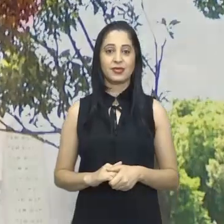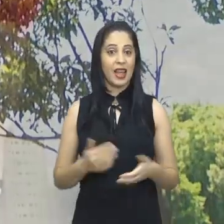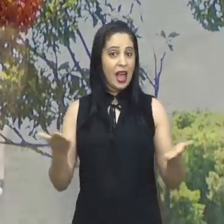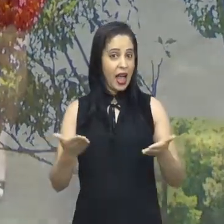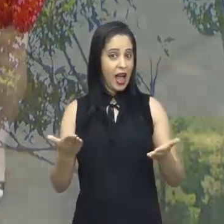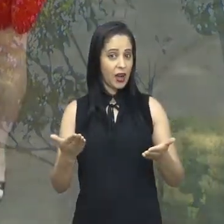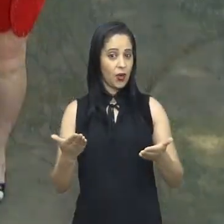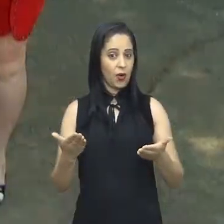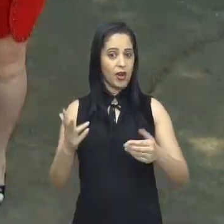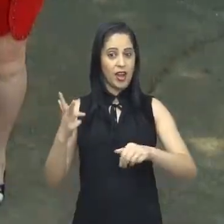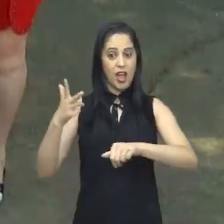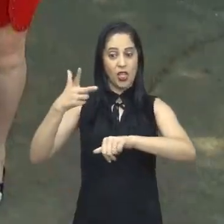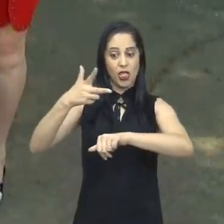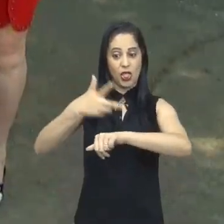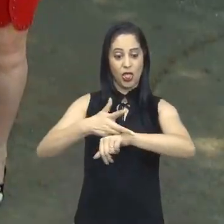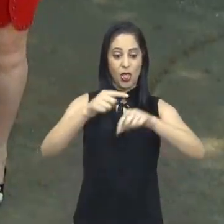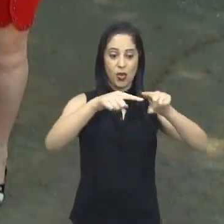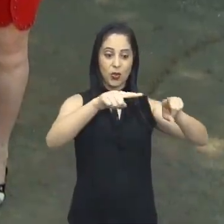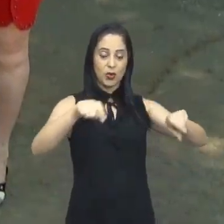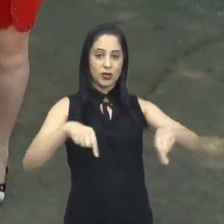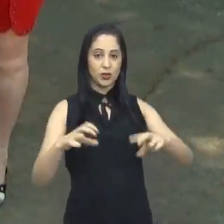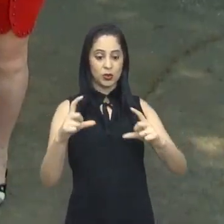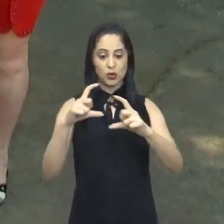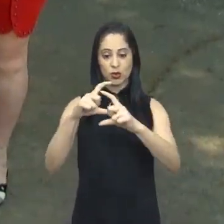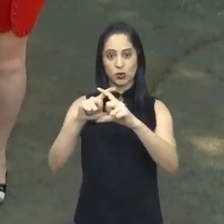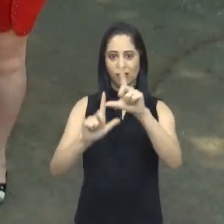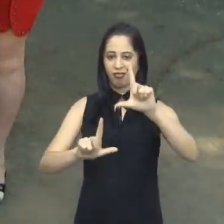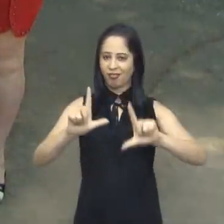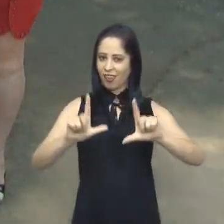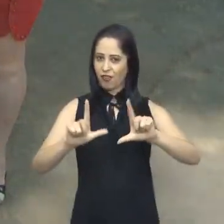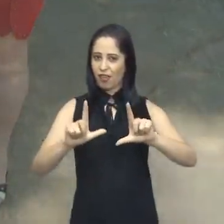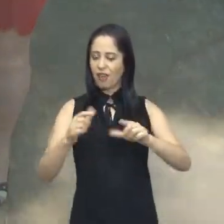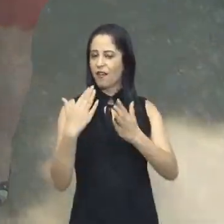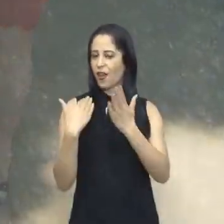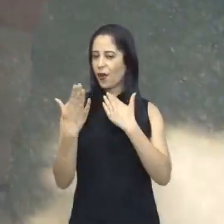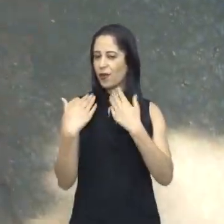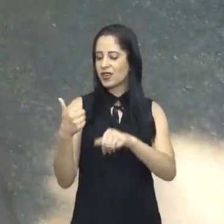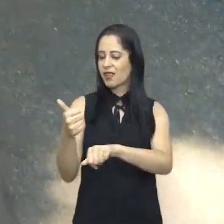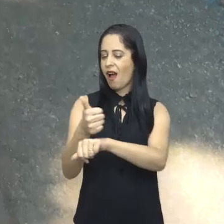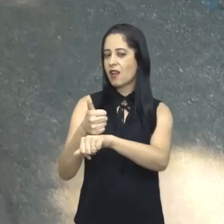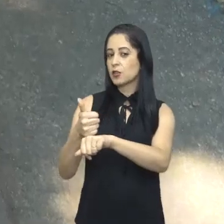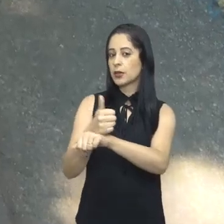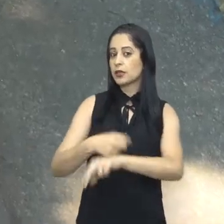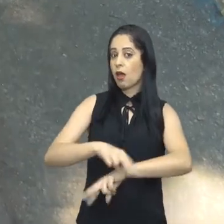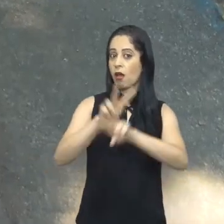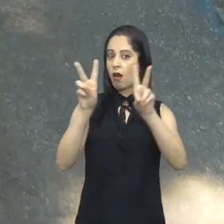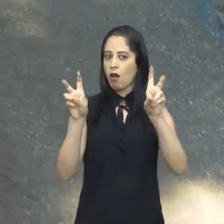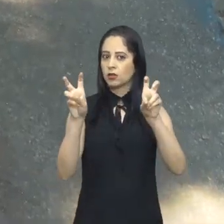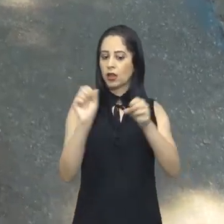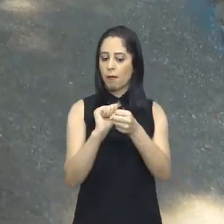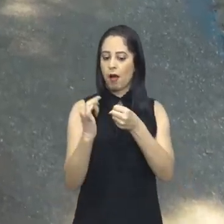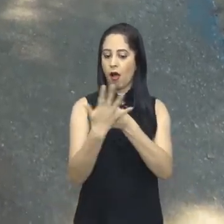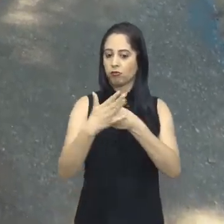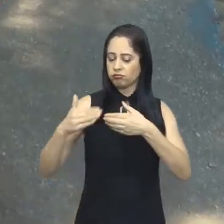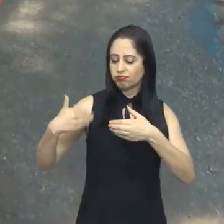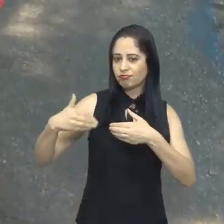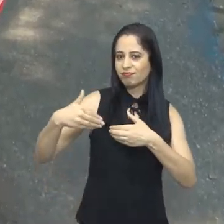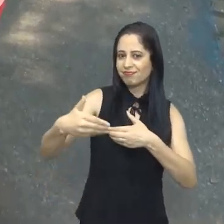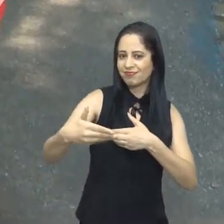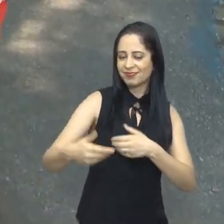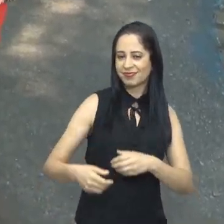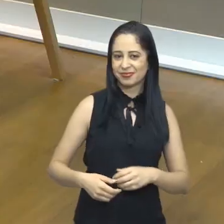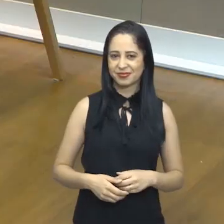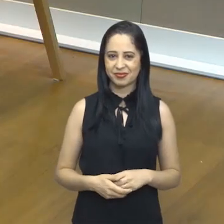E agora nós vamos lá para o estúdio da TV Câmara conversar um pouquinho mais sobre o pós-Covid com o especialista.